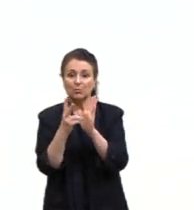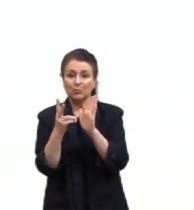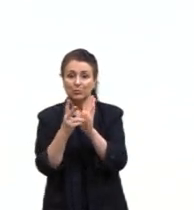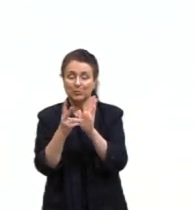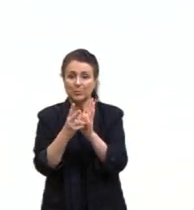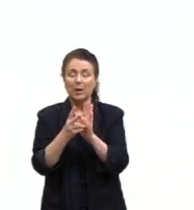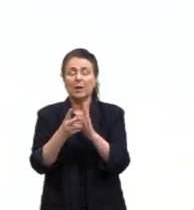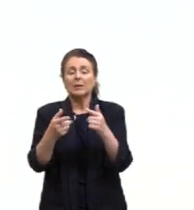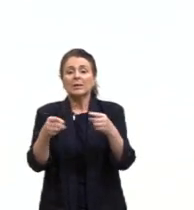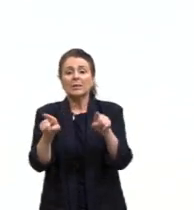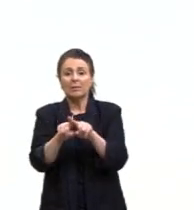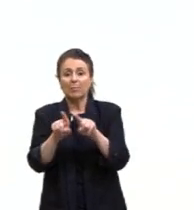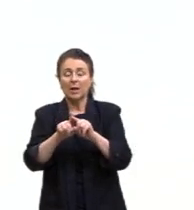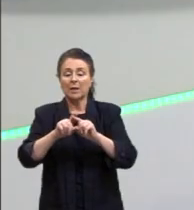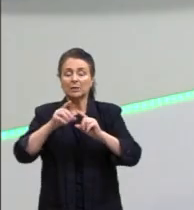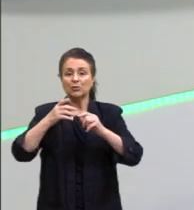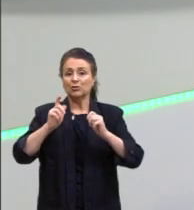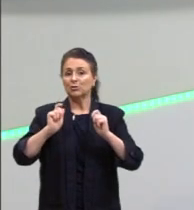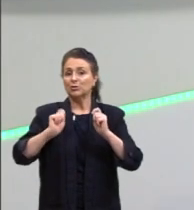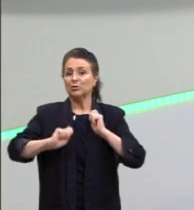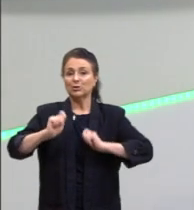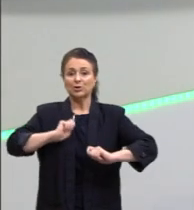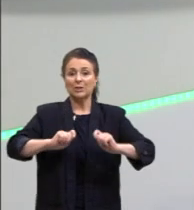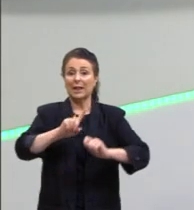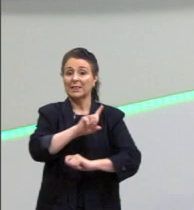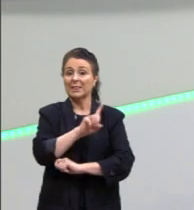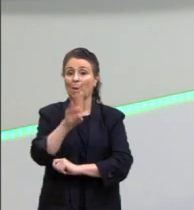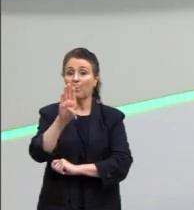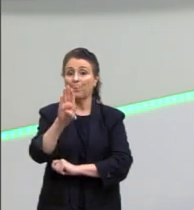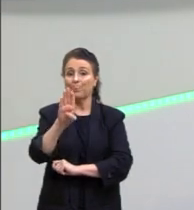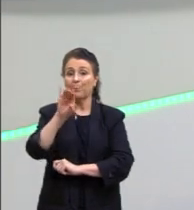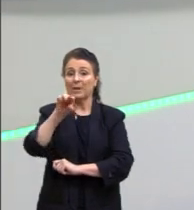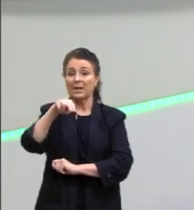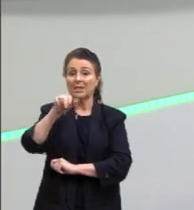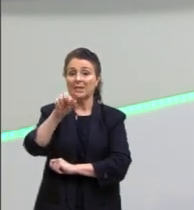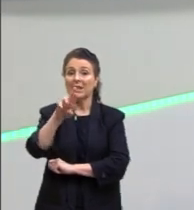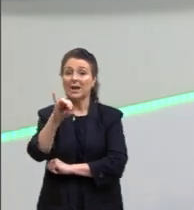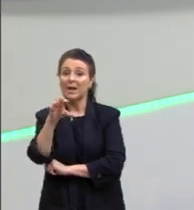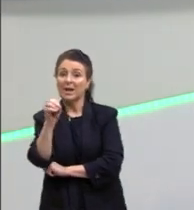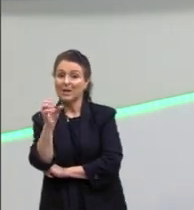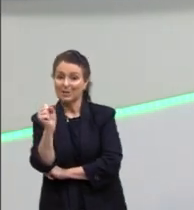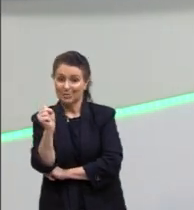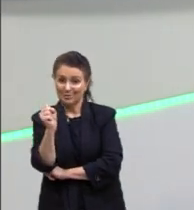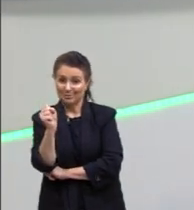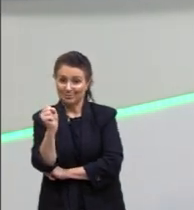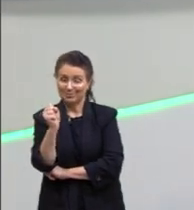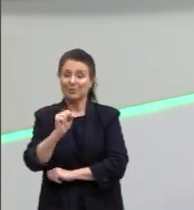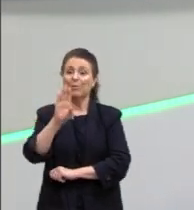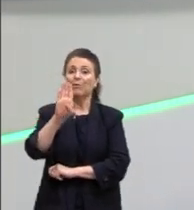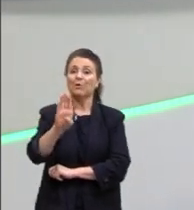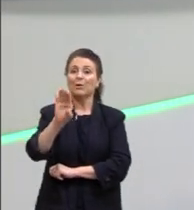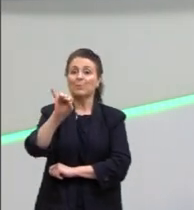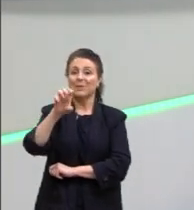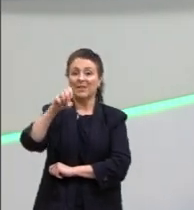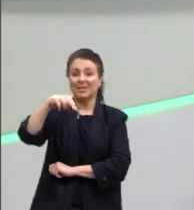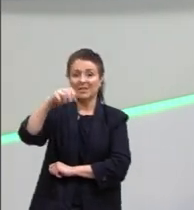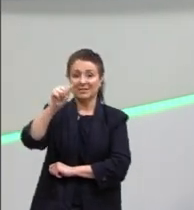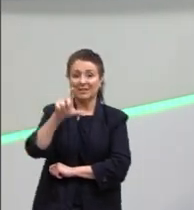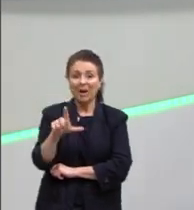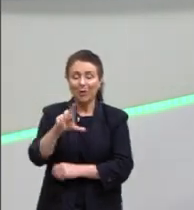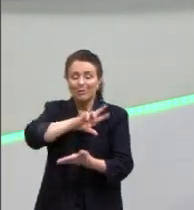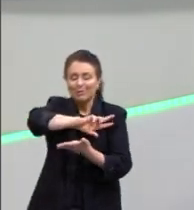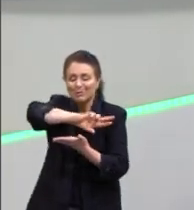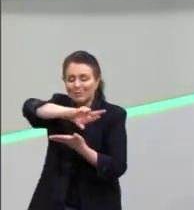obras de artistas não binários. Então, ela foi uma Bienal que tratou da diversidade.